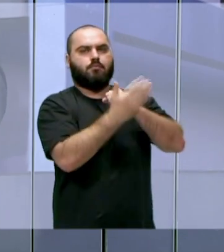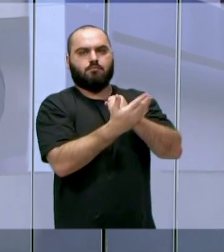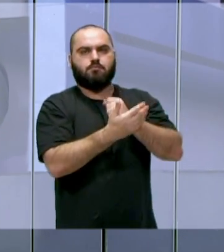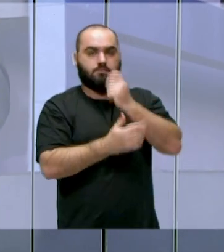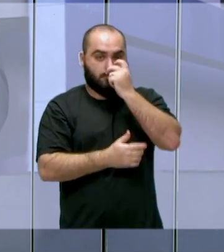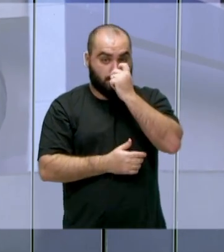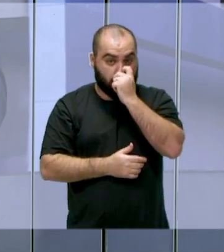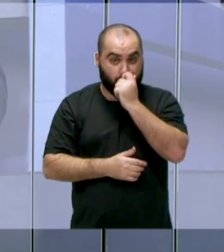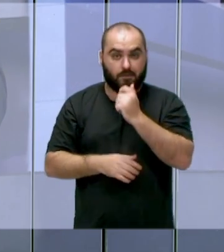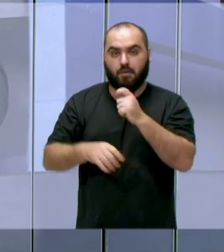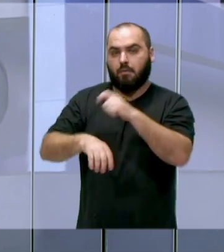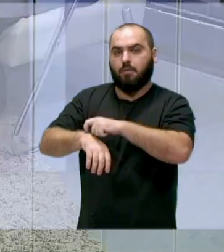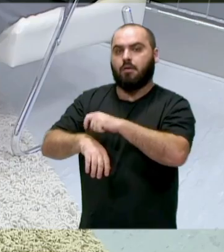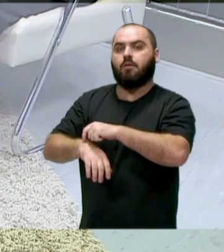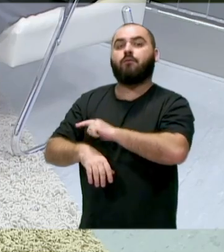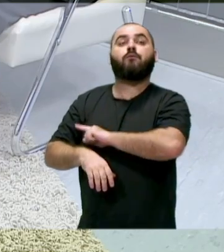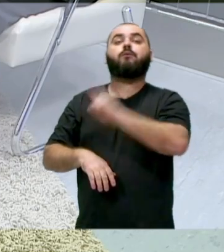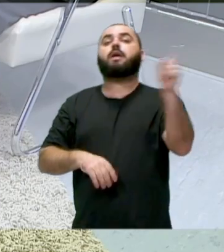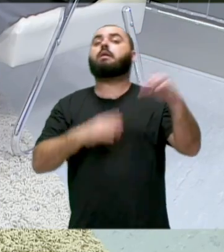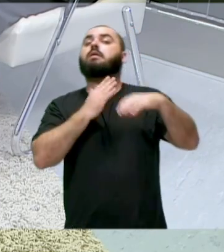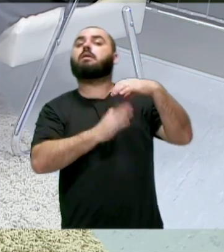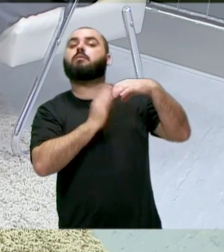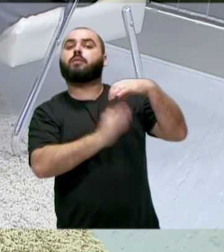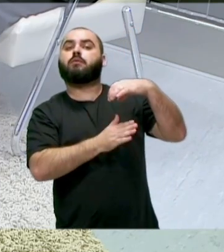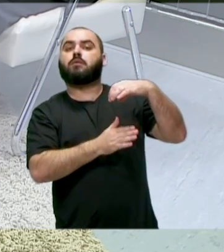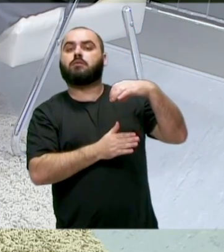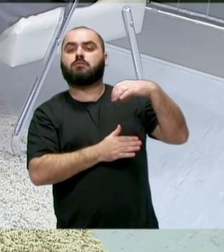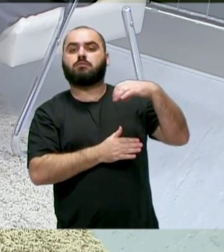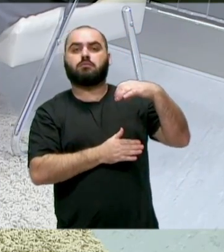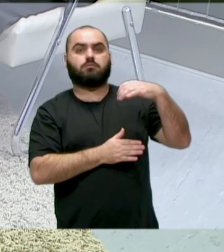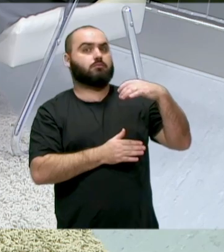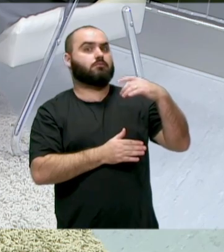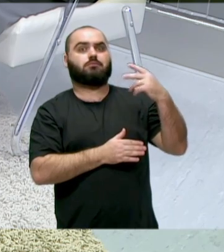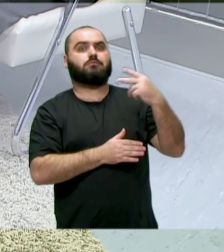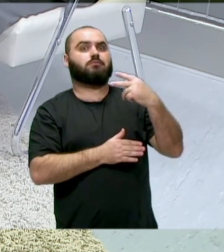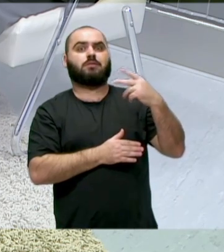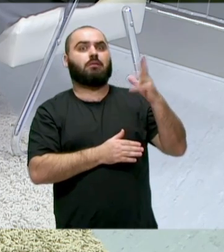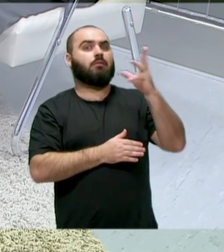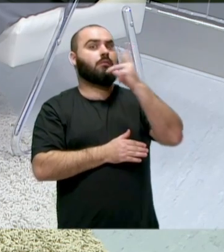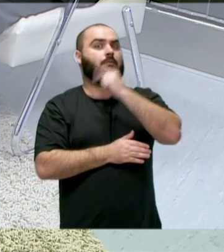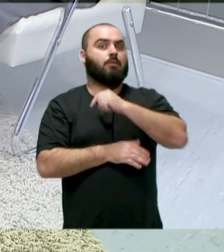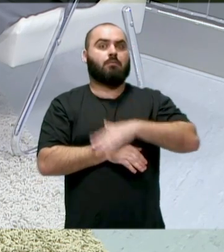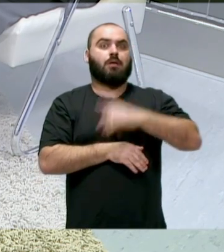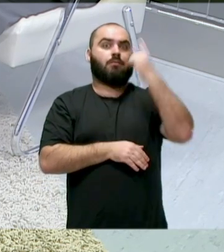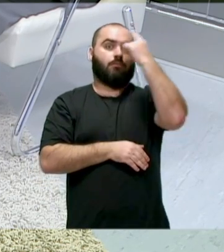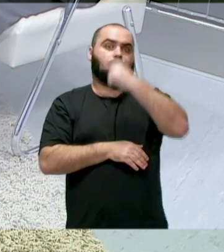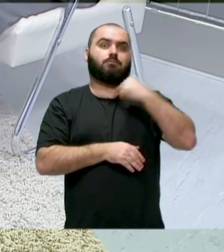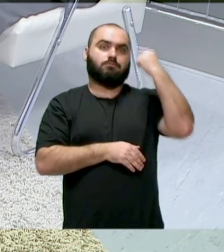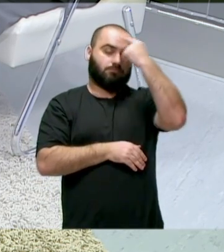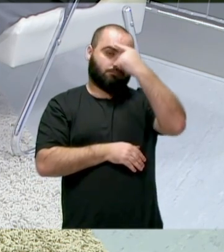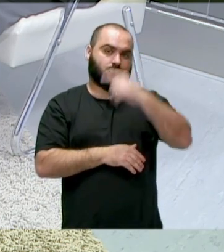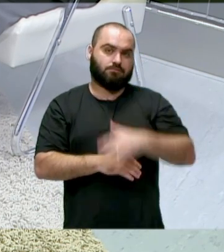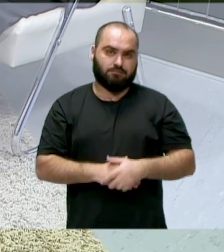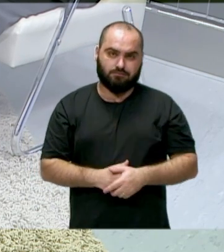determinados horários lá para Itaipava. É impossível. Tu demora mais de uma hora. Enfim, por isso que a gente